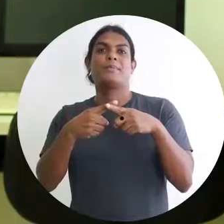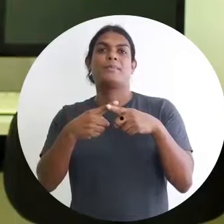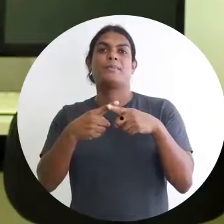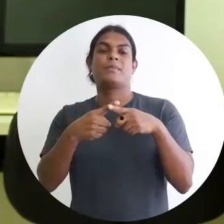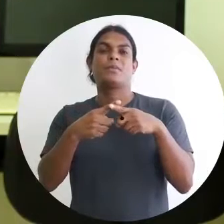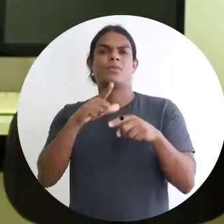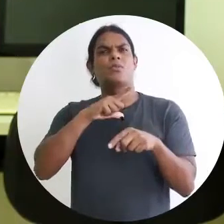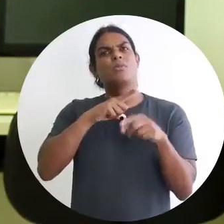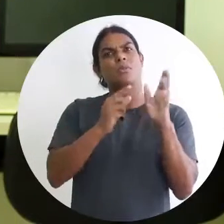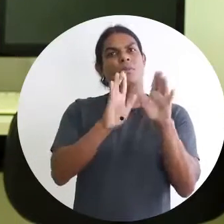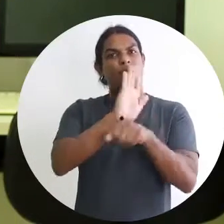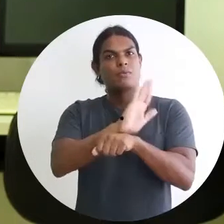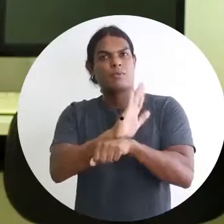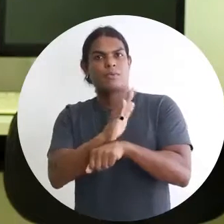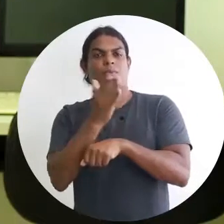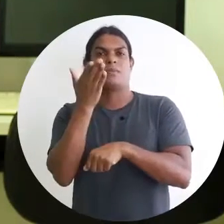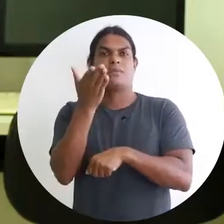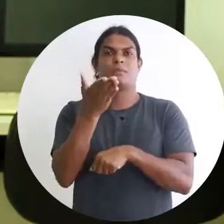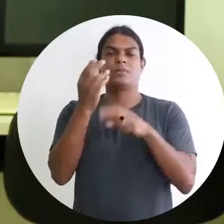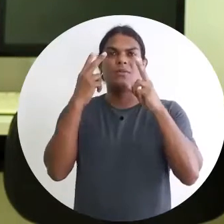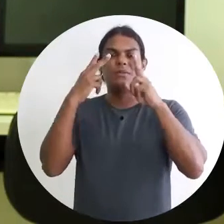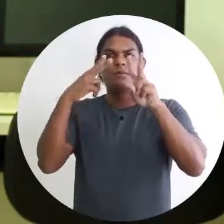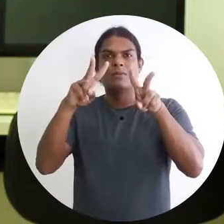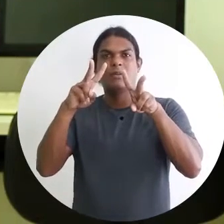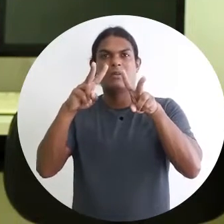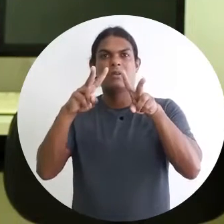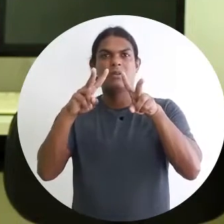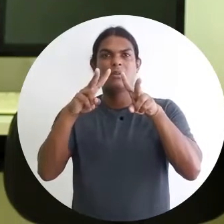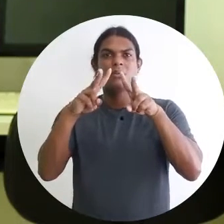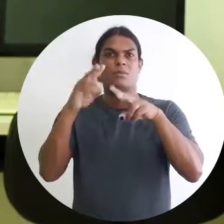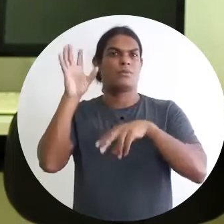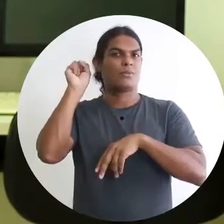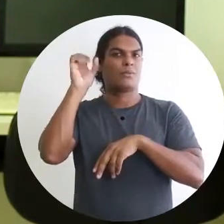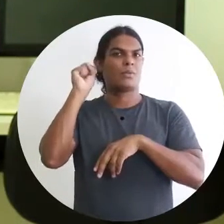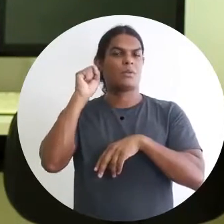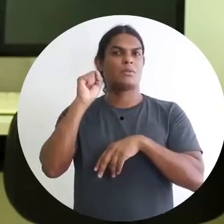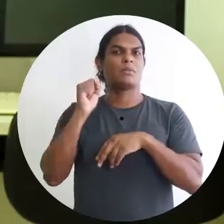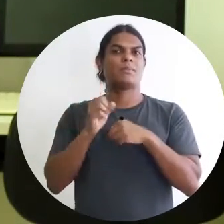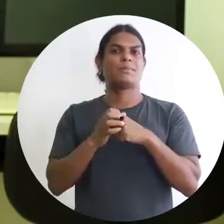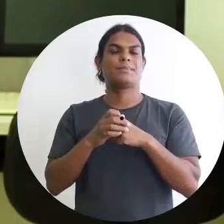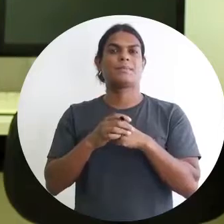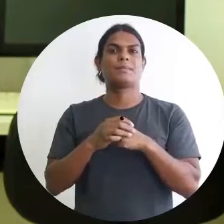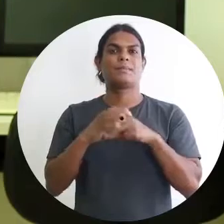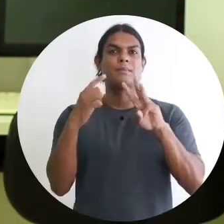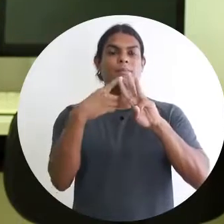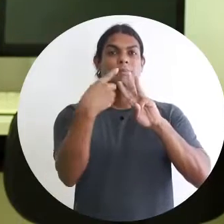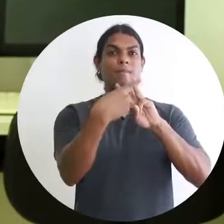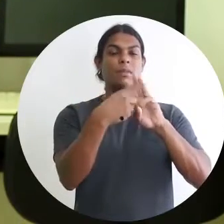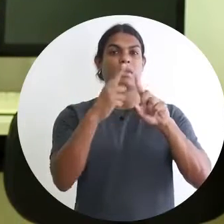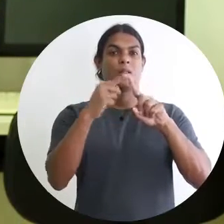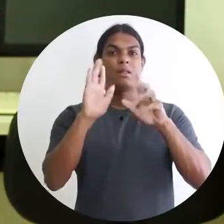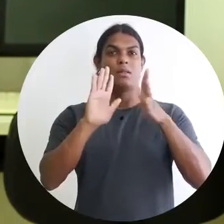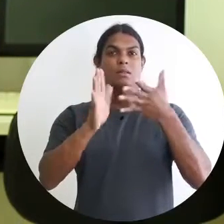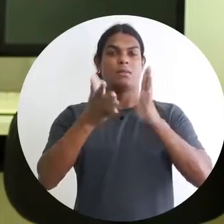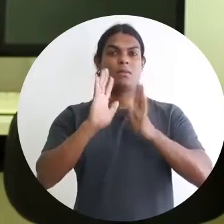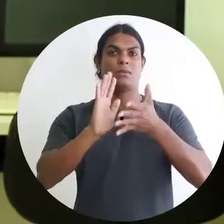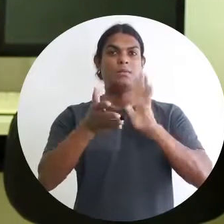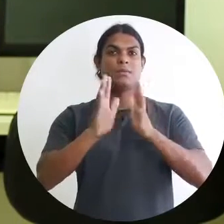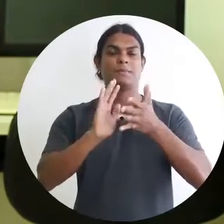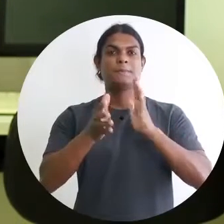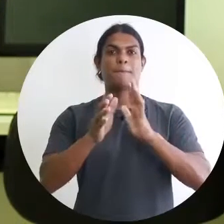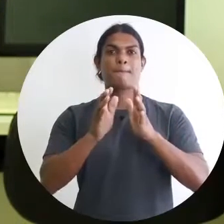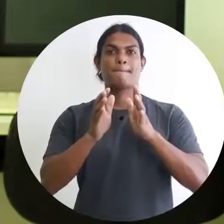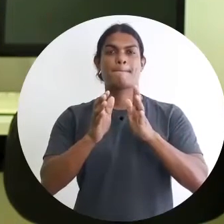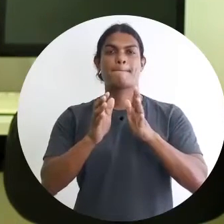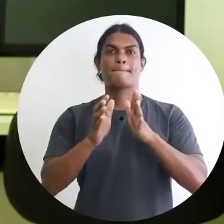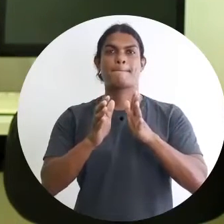o áudio, existem três áreas de acessibilidade em geral. que é a Libras, que é você falando e a